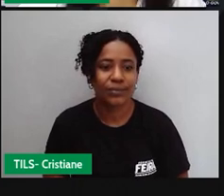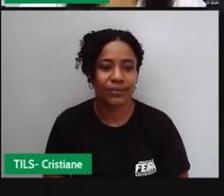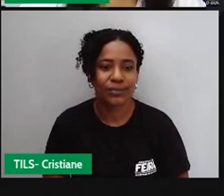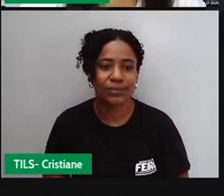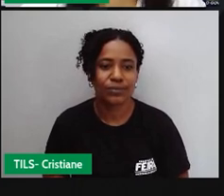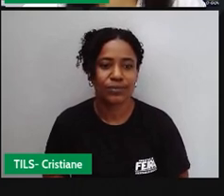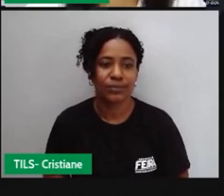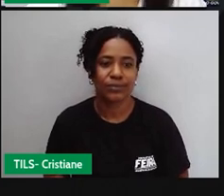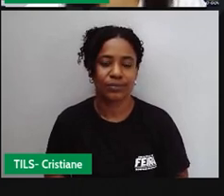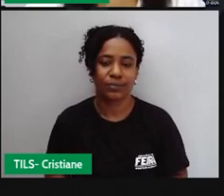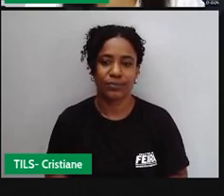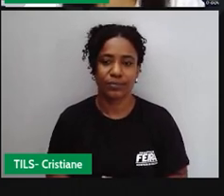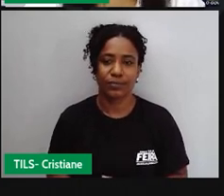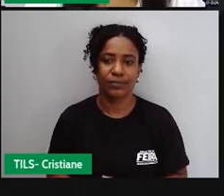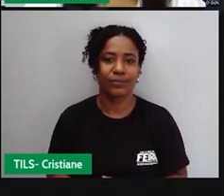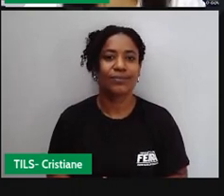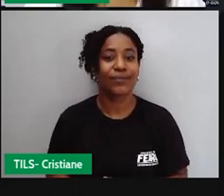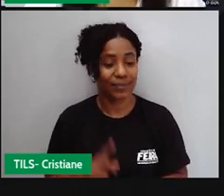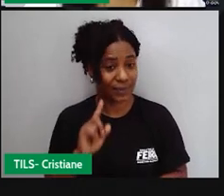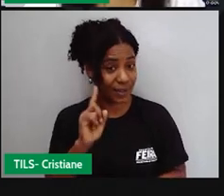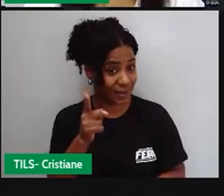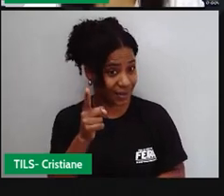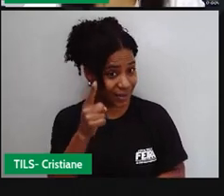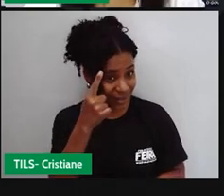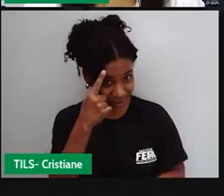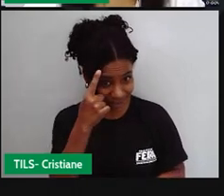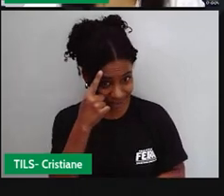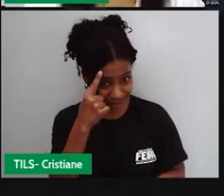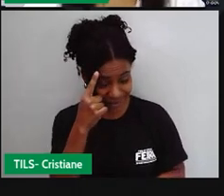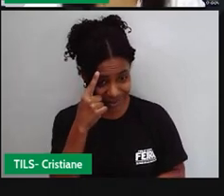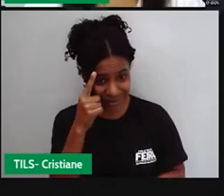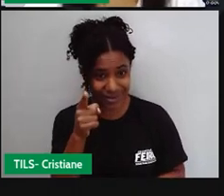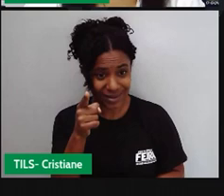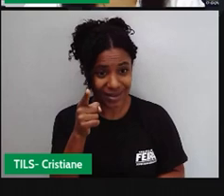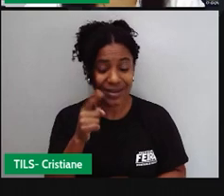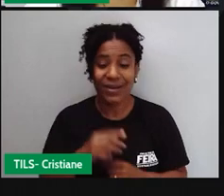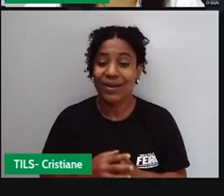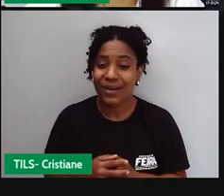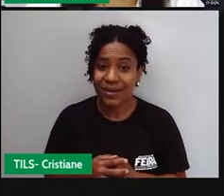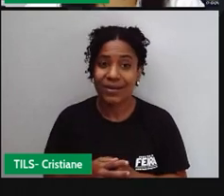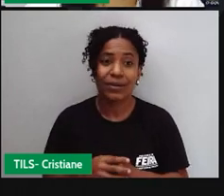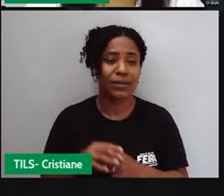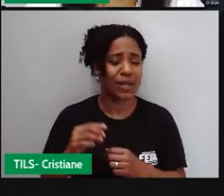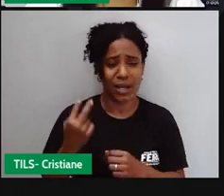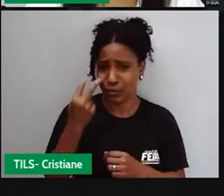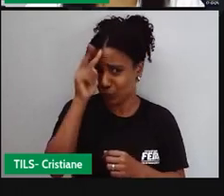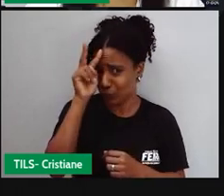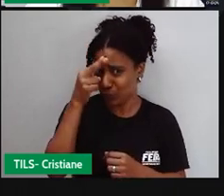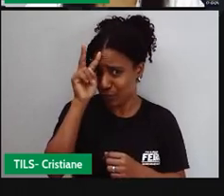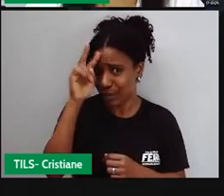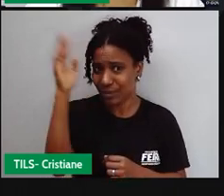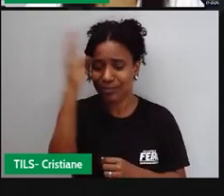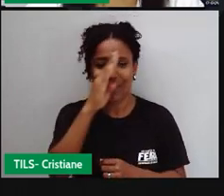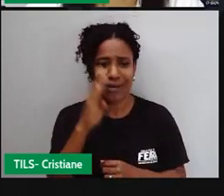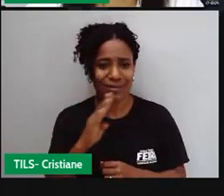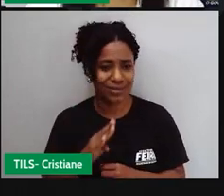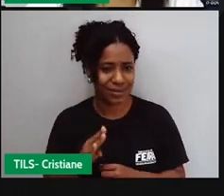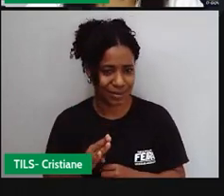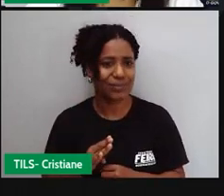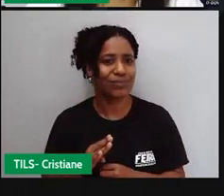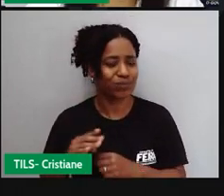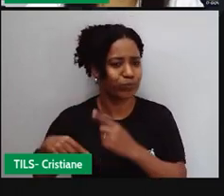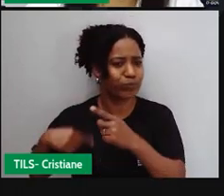E aí, você sabia? Ao longo da história brasileira, vários quilombos foram registrados,